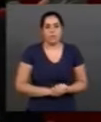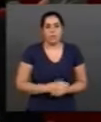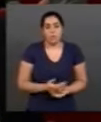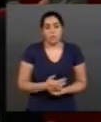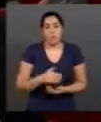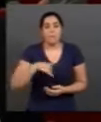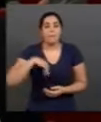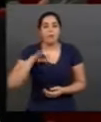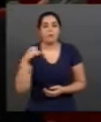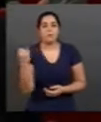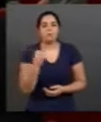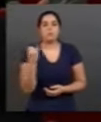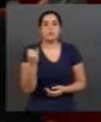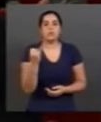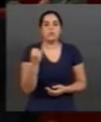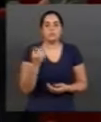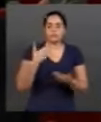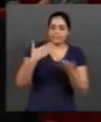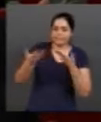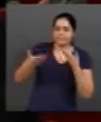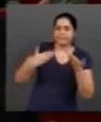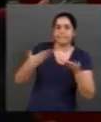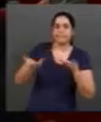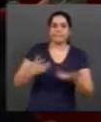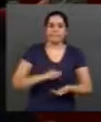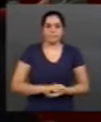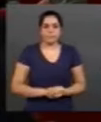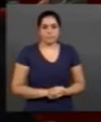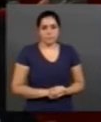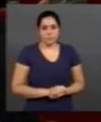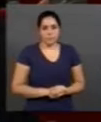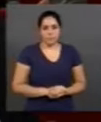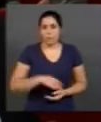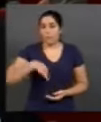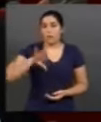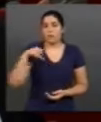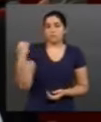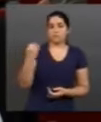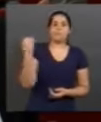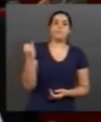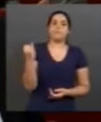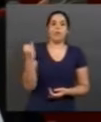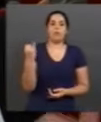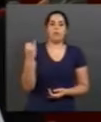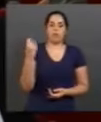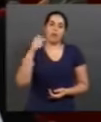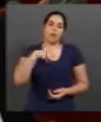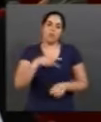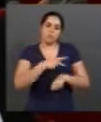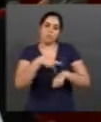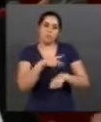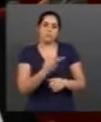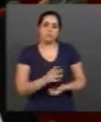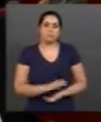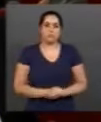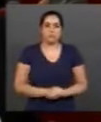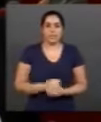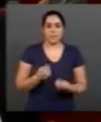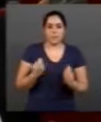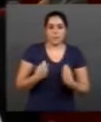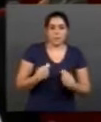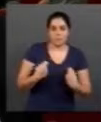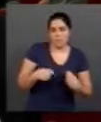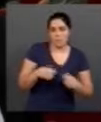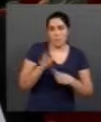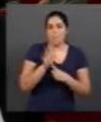minimamente o dinheiro, e prioriza para aquilo que é importante para o país. Então, nós temos que nos mostrar como importantes para o